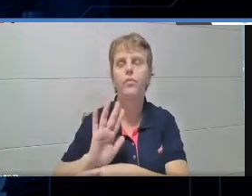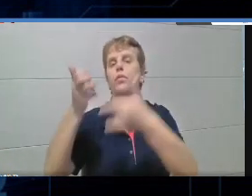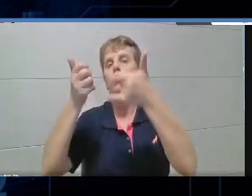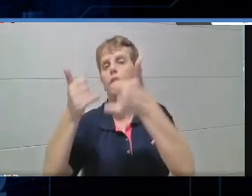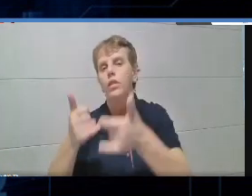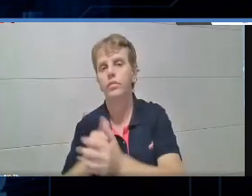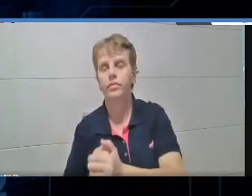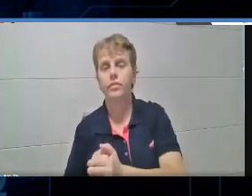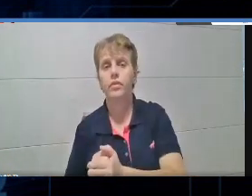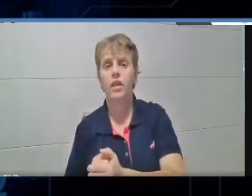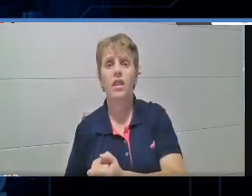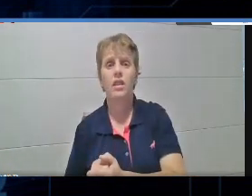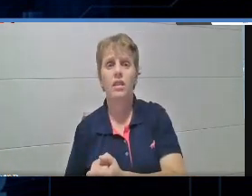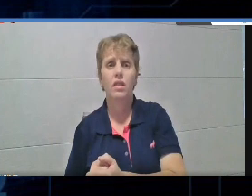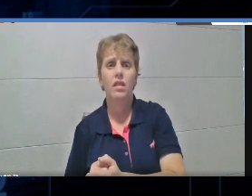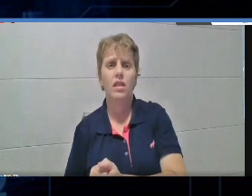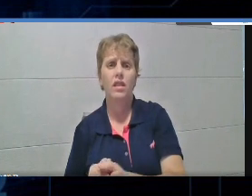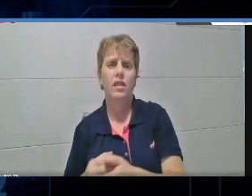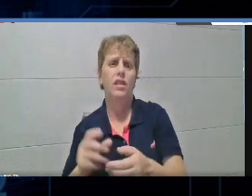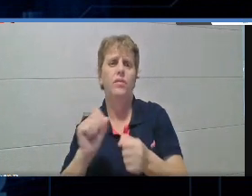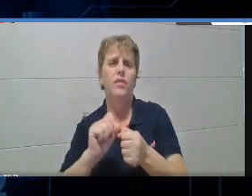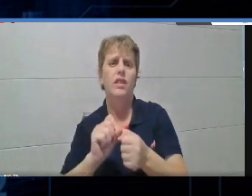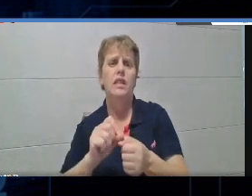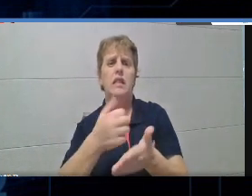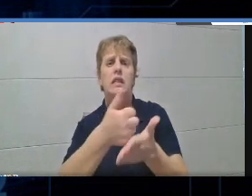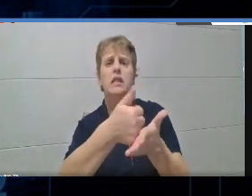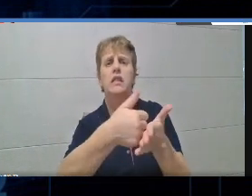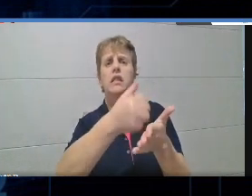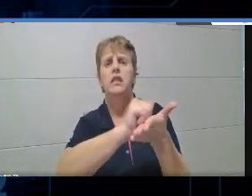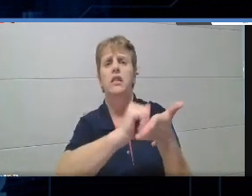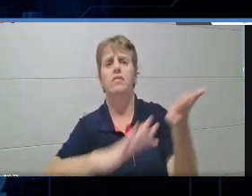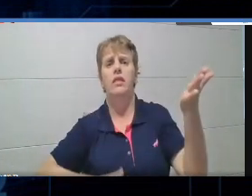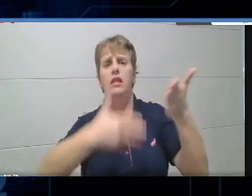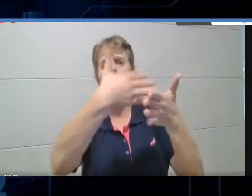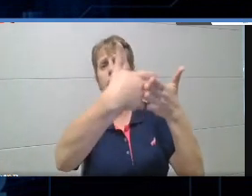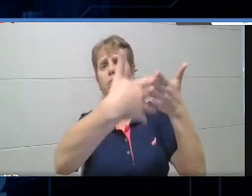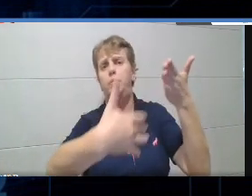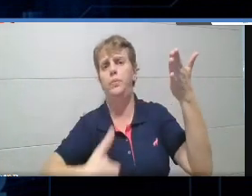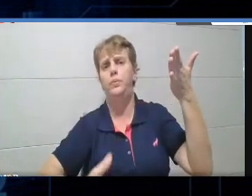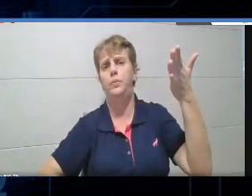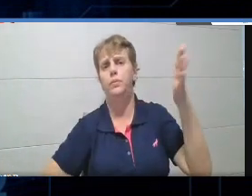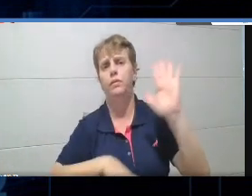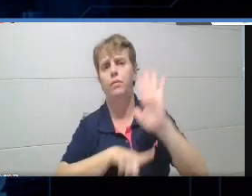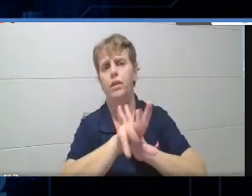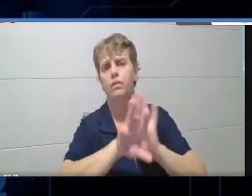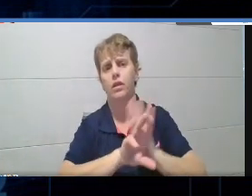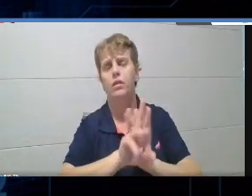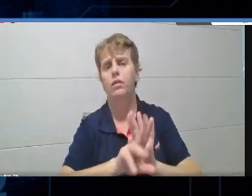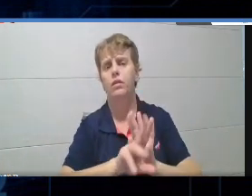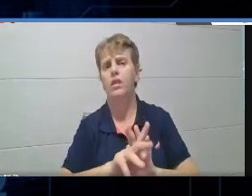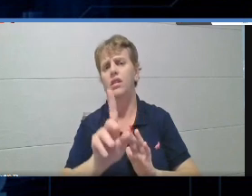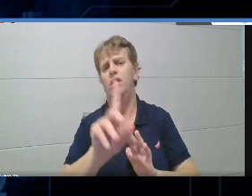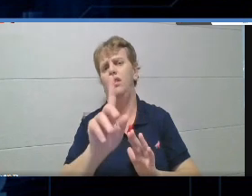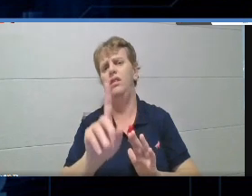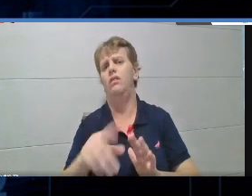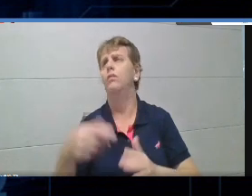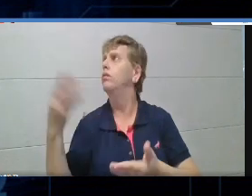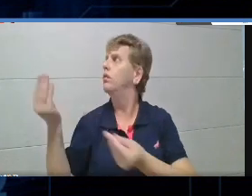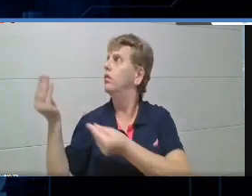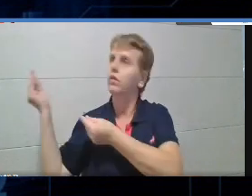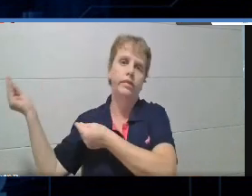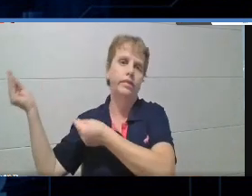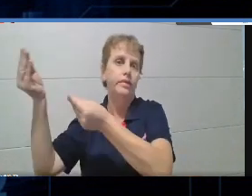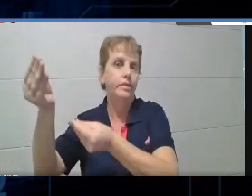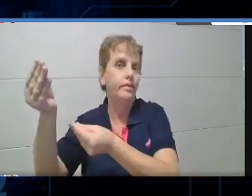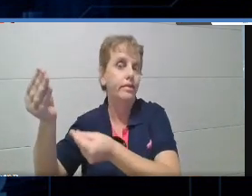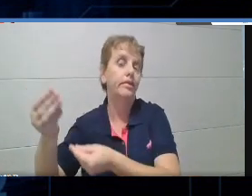uma lista de questionário, você dá esse esquema pro seu aluno, né, dá esse esquema pra ele, e pede pra ele preencher, mandar